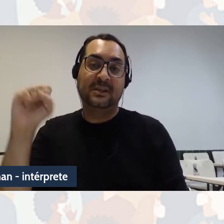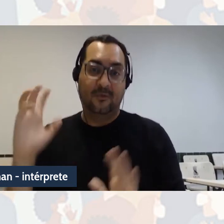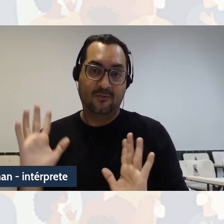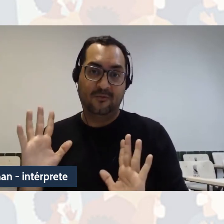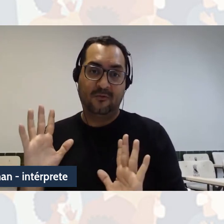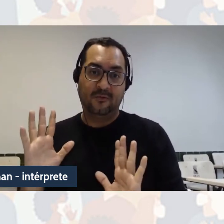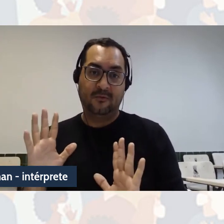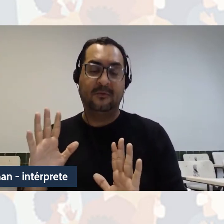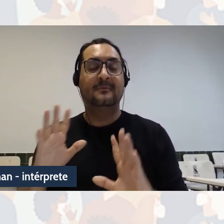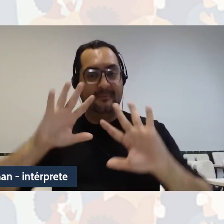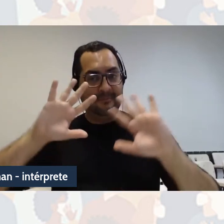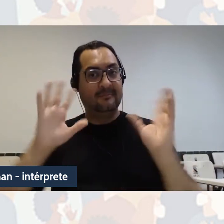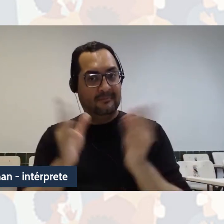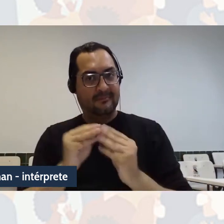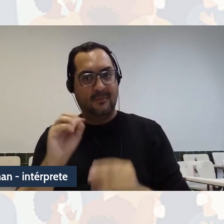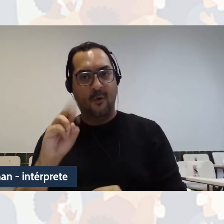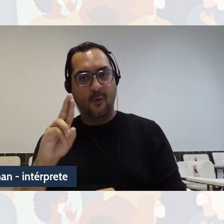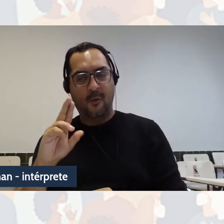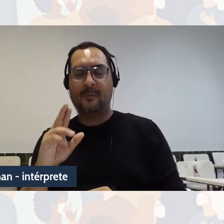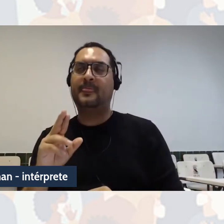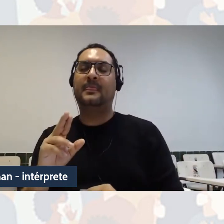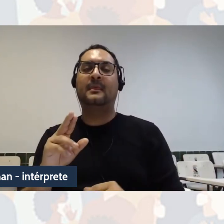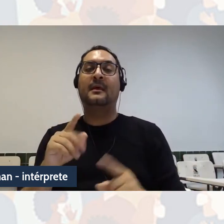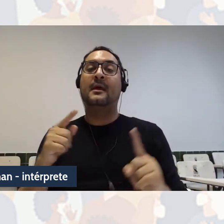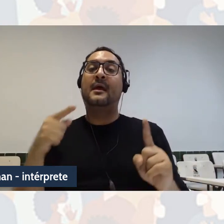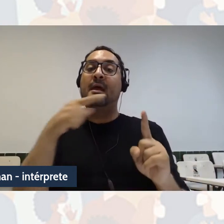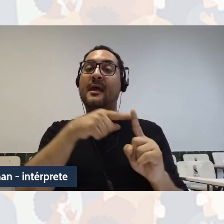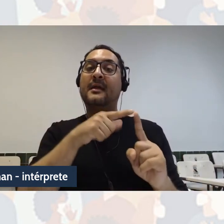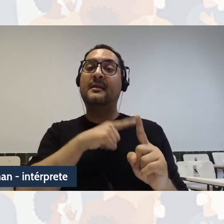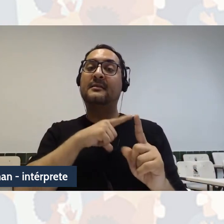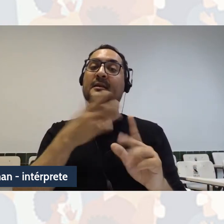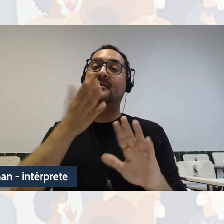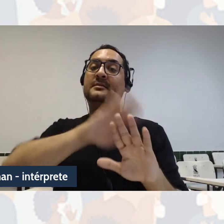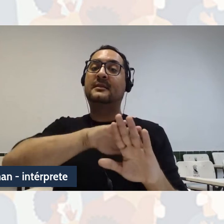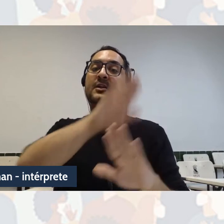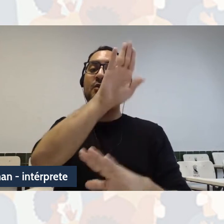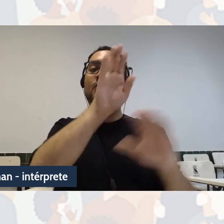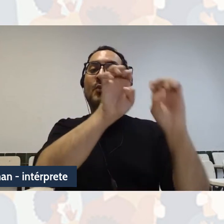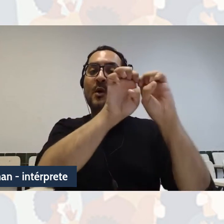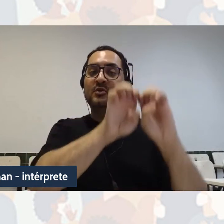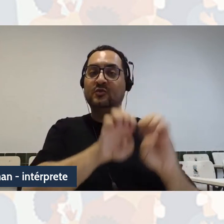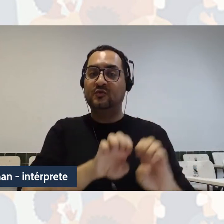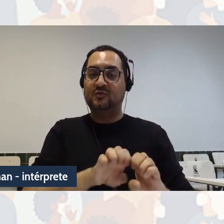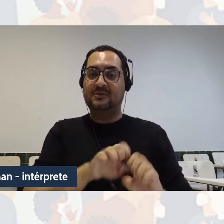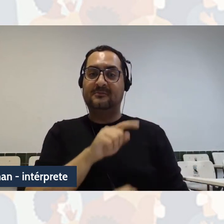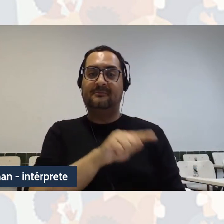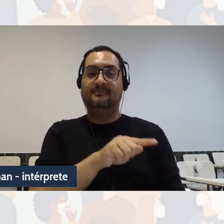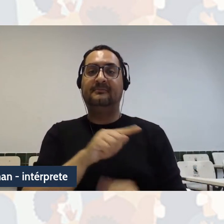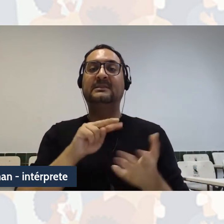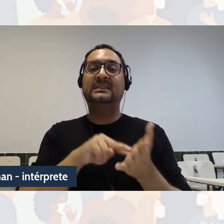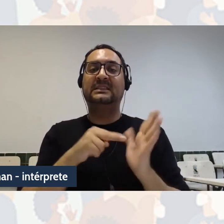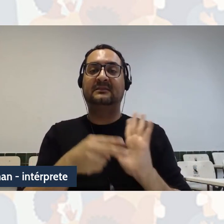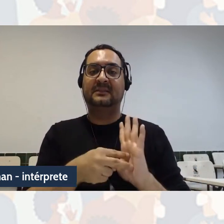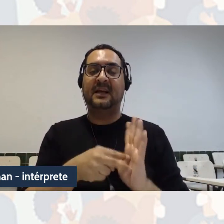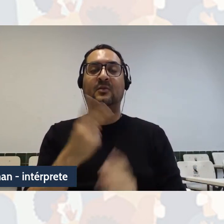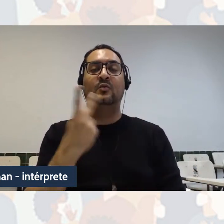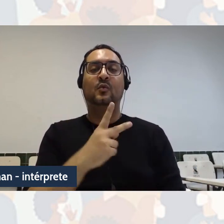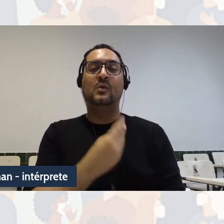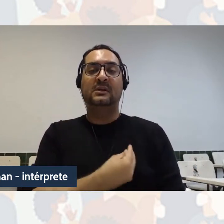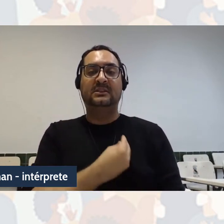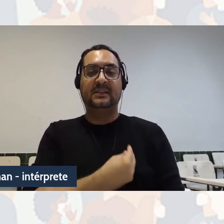Ou seja, a partir de que estrutura de significação se desenvolve a existência, se elaboram